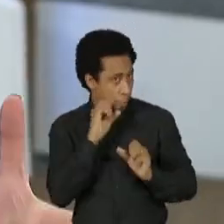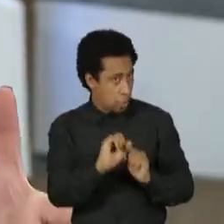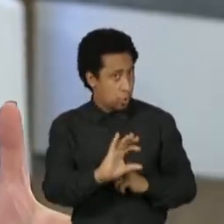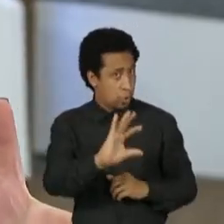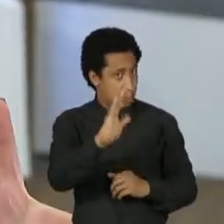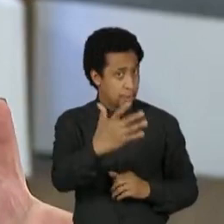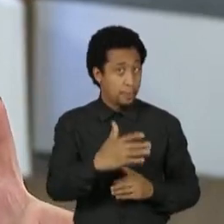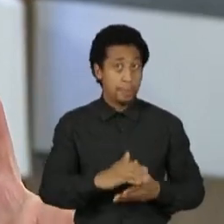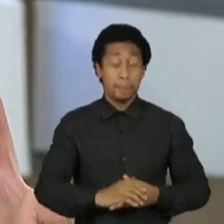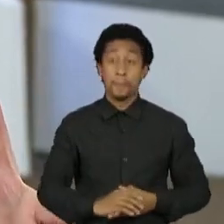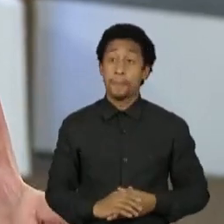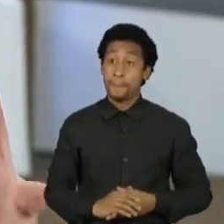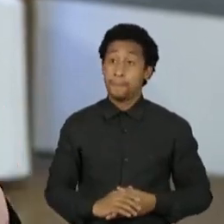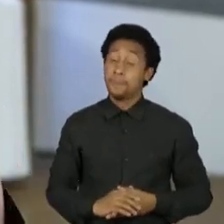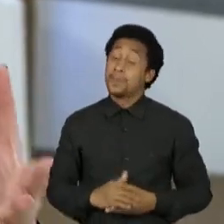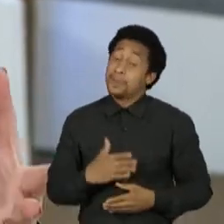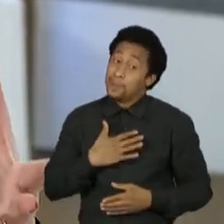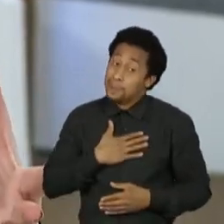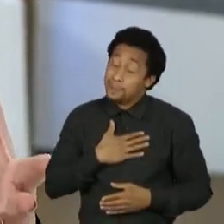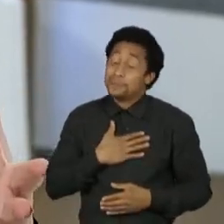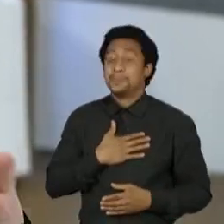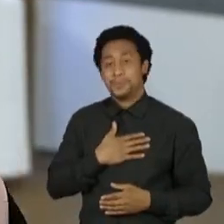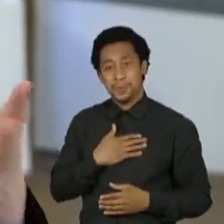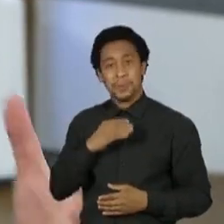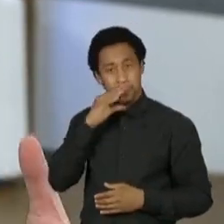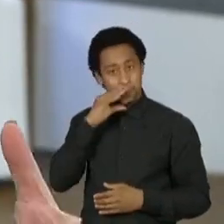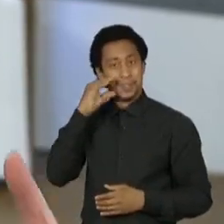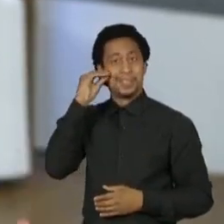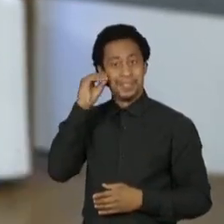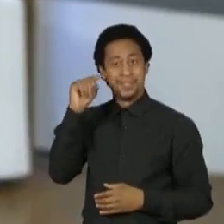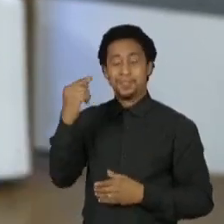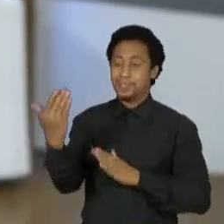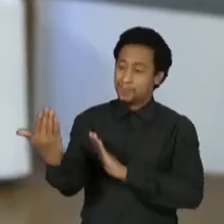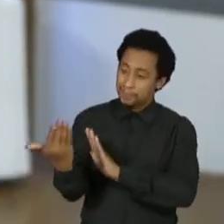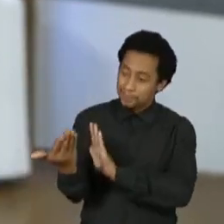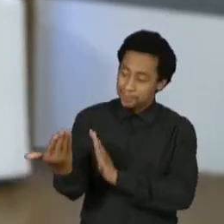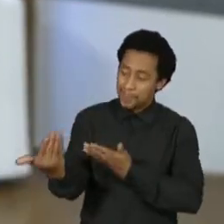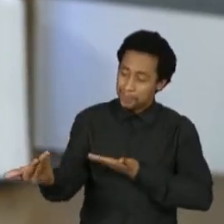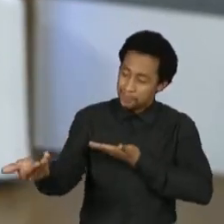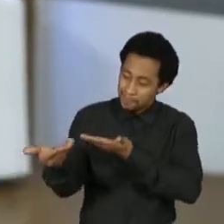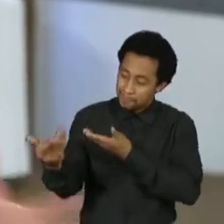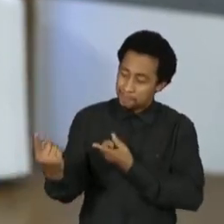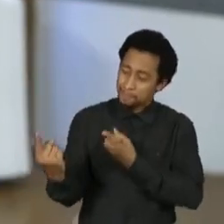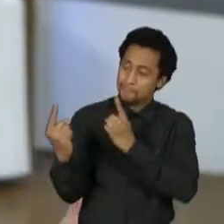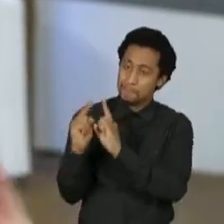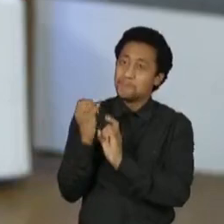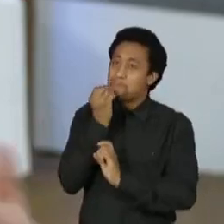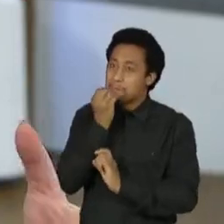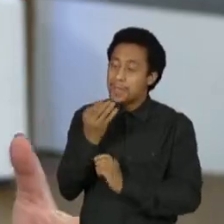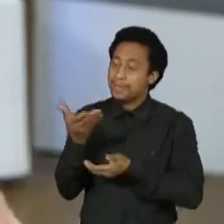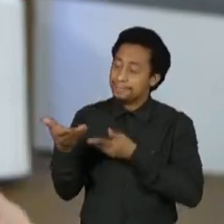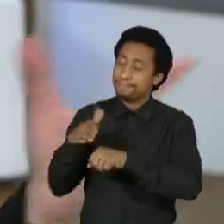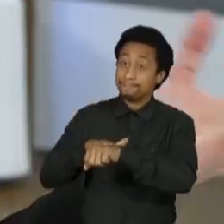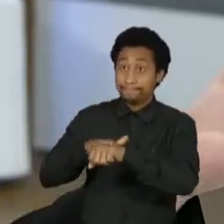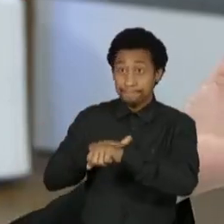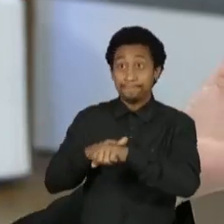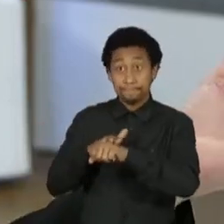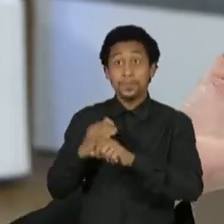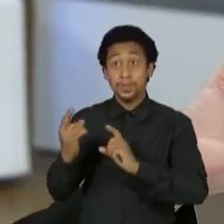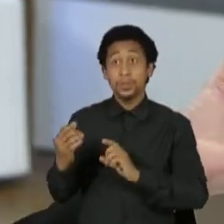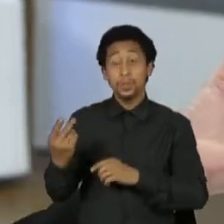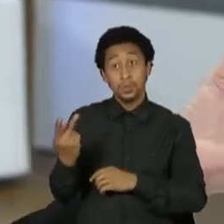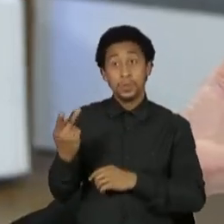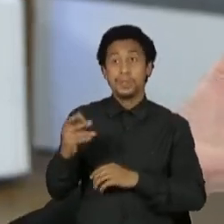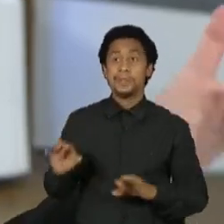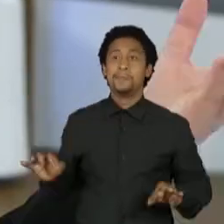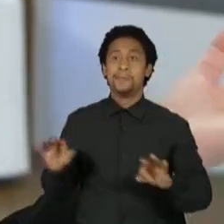Eu tenho um particular apreço pelo Ciro, eu acho que a essência é verdadeira, nós nos damos muito bem. E dialogamos, conversamos, estamos prontos